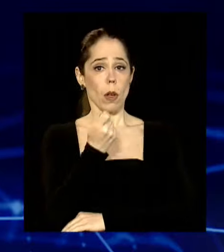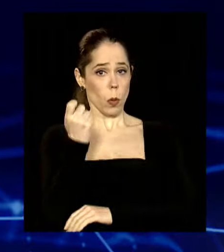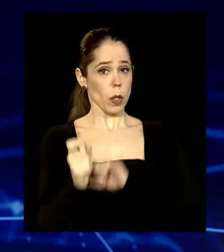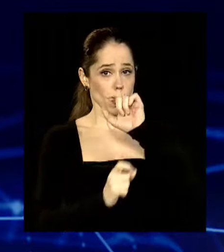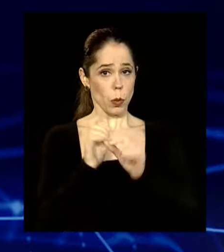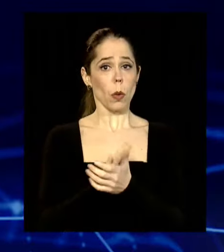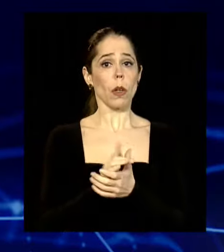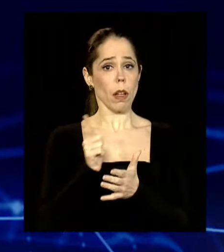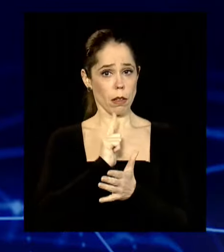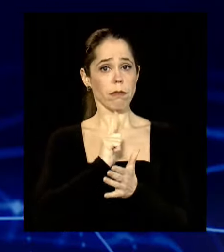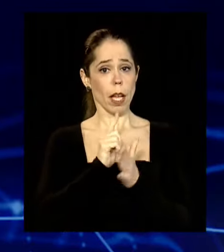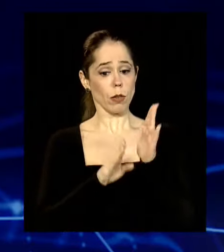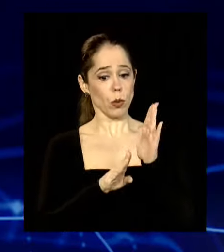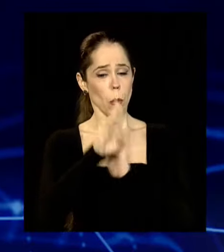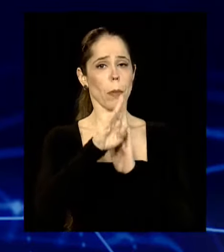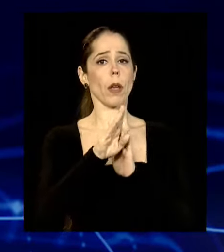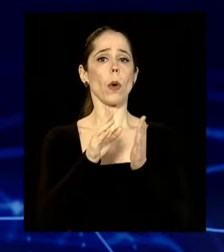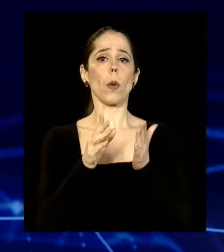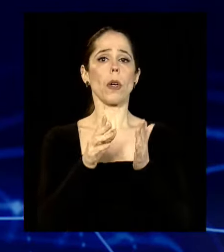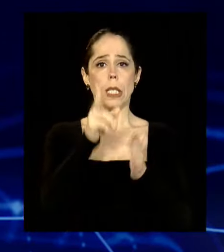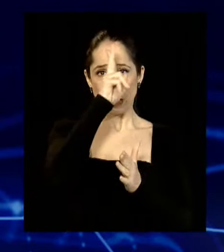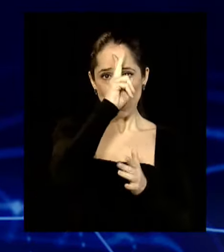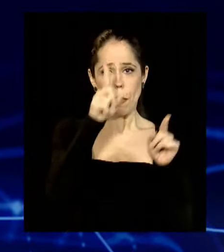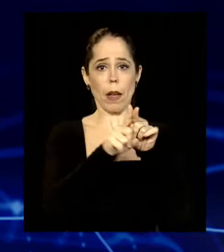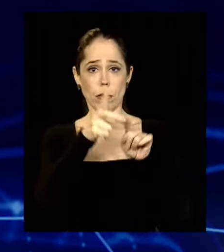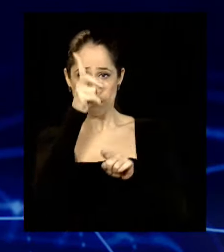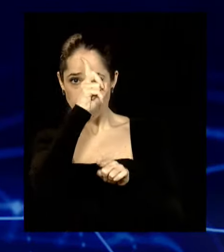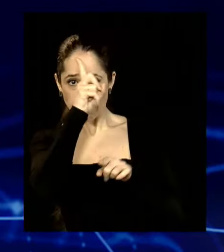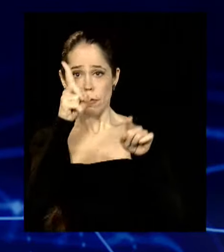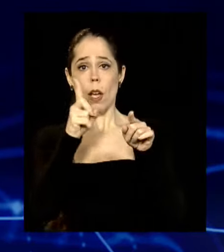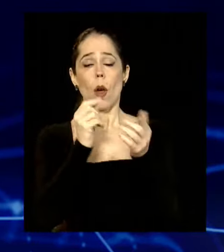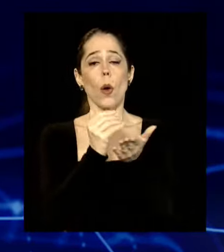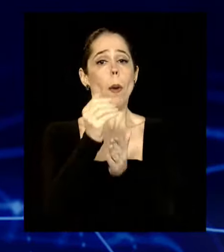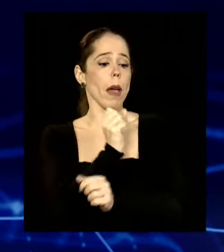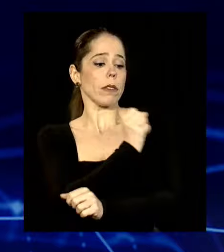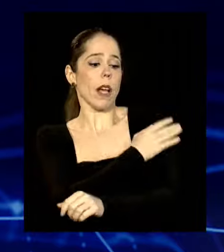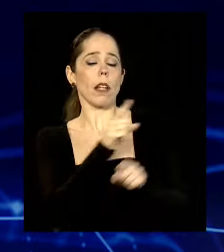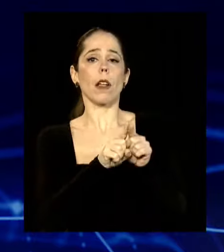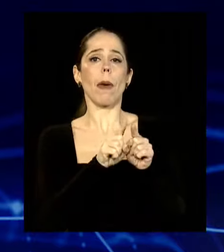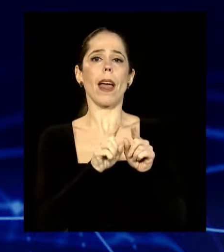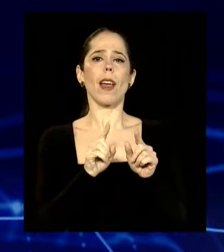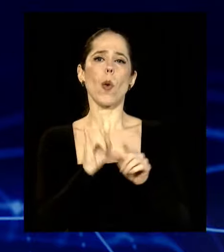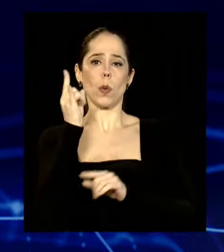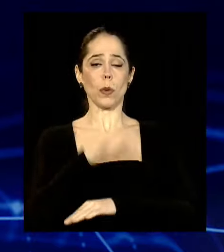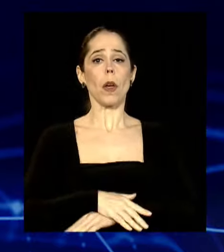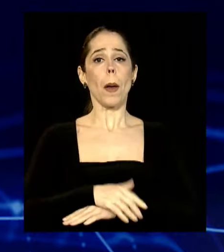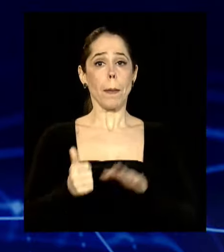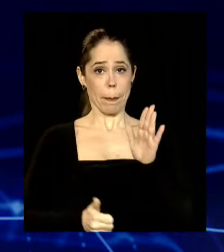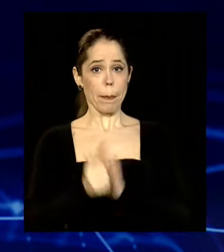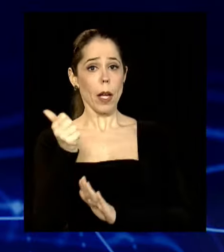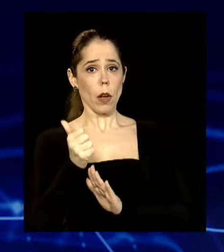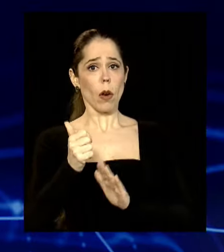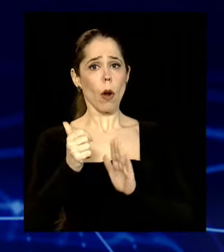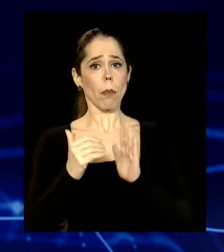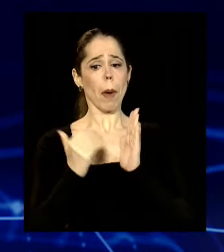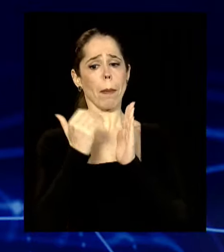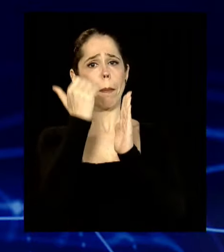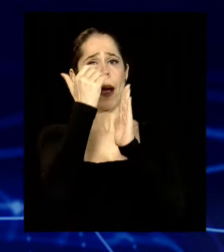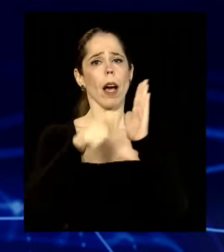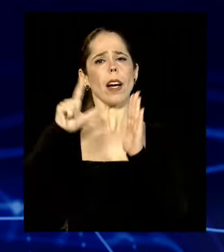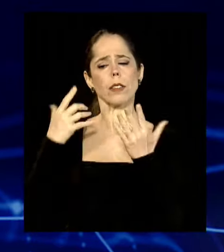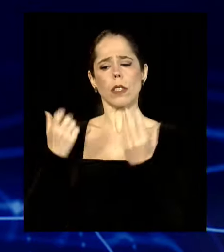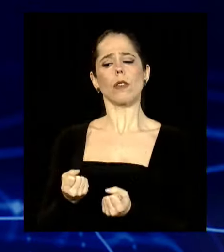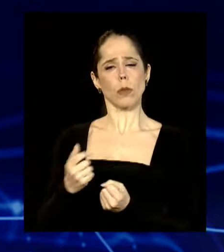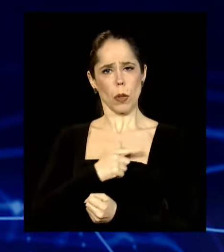médio quanto no ensino fundamental nos anos iniciais e nos anos finais. Melhorou de posições. A gente, quando nós assumimos o governo, estava lá na